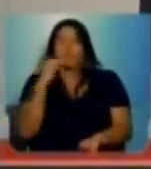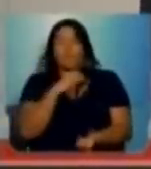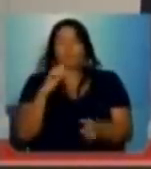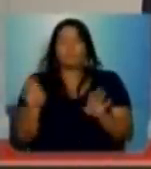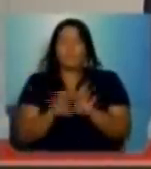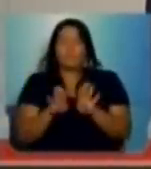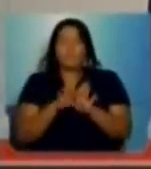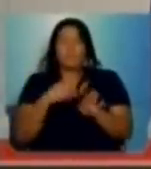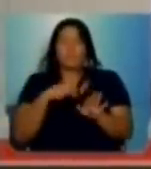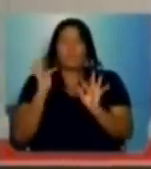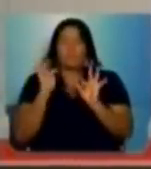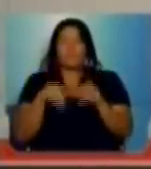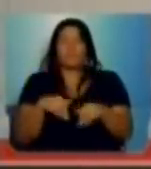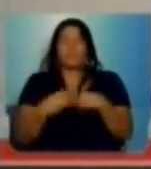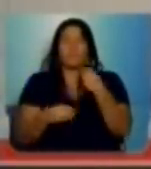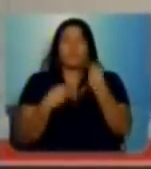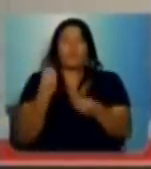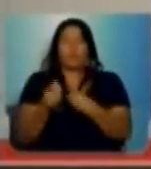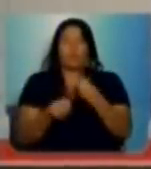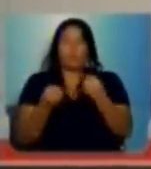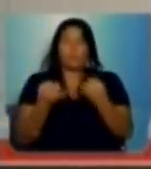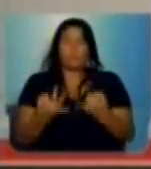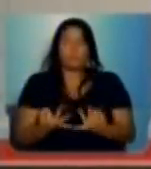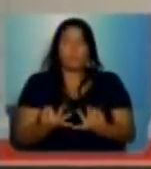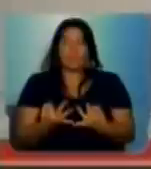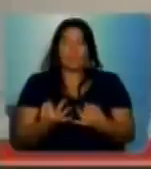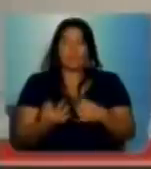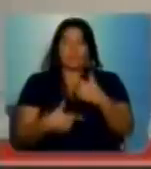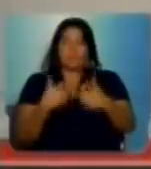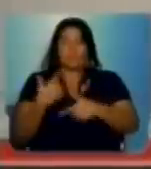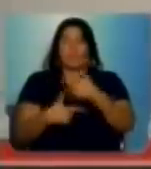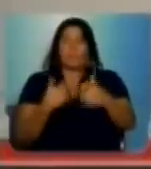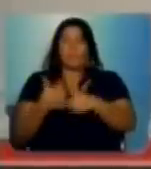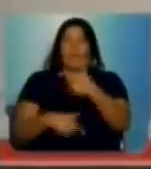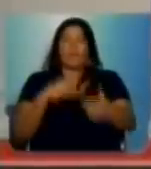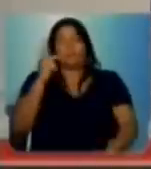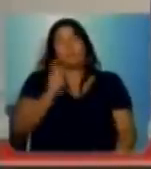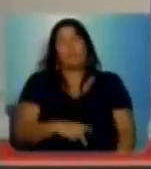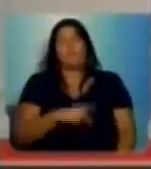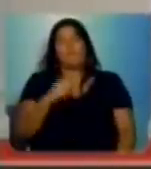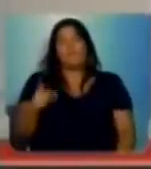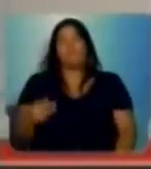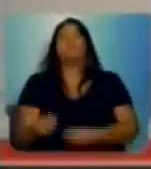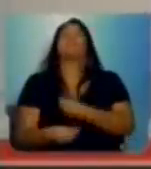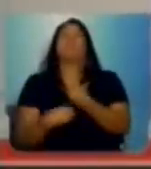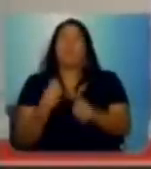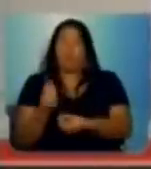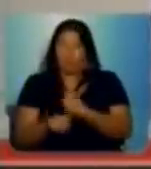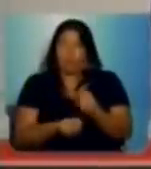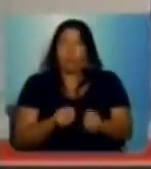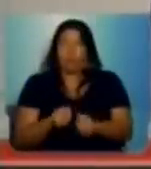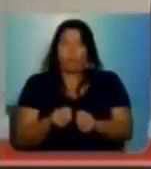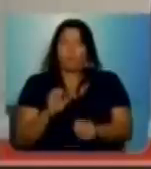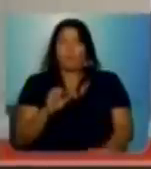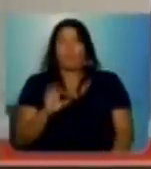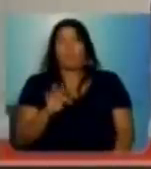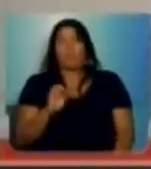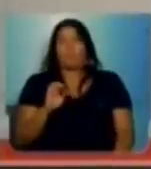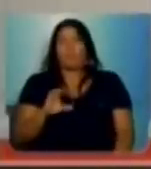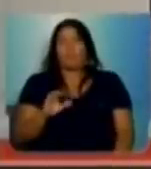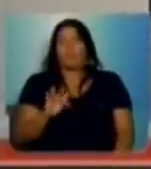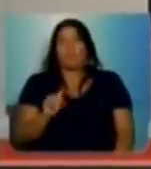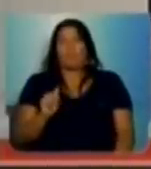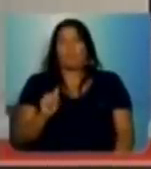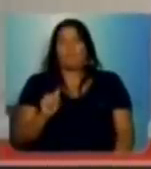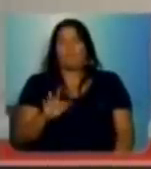Sr. Presidente, dizendo que a carreira, do Magistério, a carreira dos servidores das ETECs e FATECs